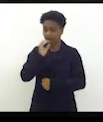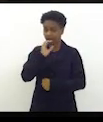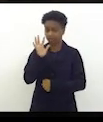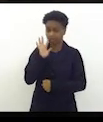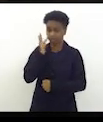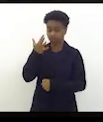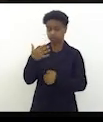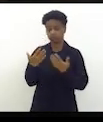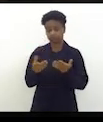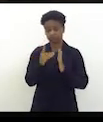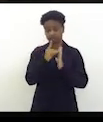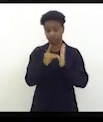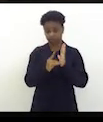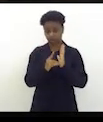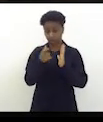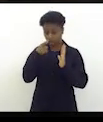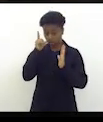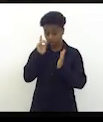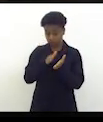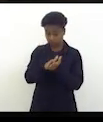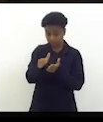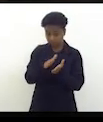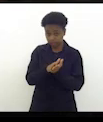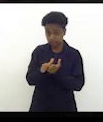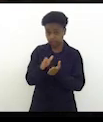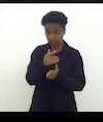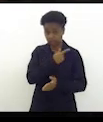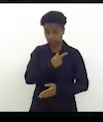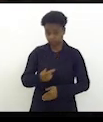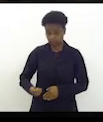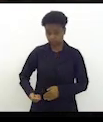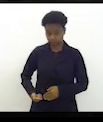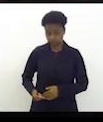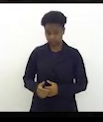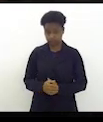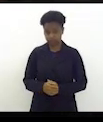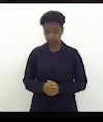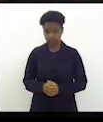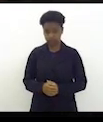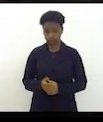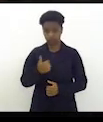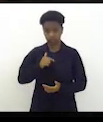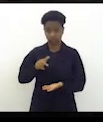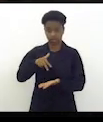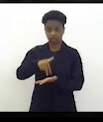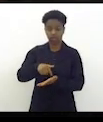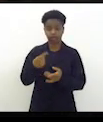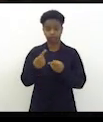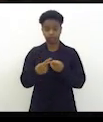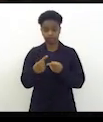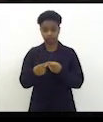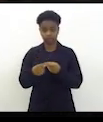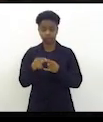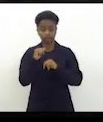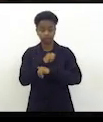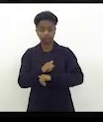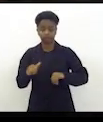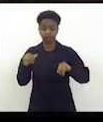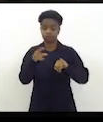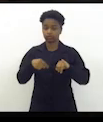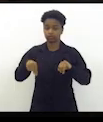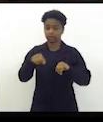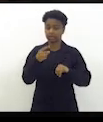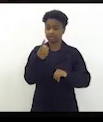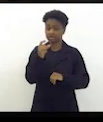esse decreto de ontem publicado pelo governo de estado o que me traz aqui a tribuna é para dizer que